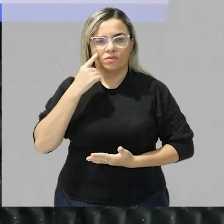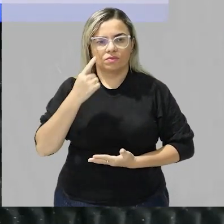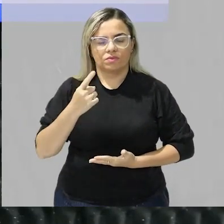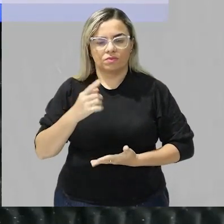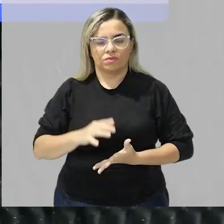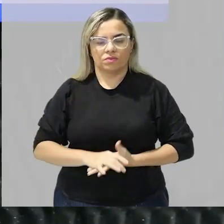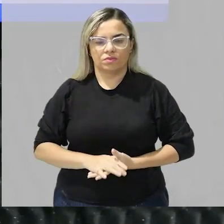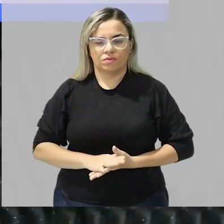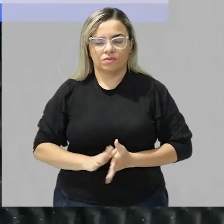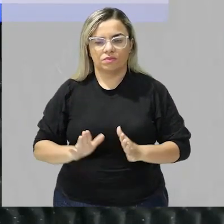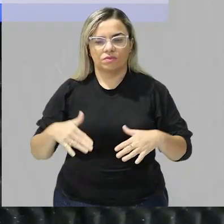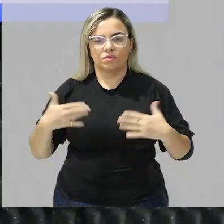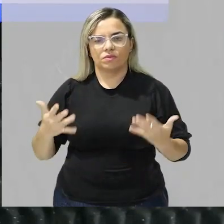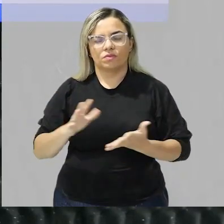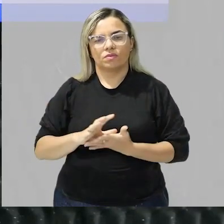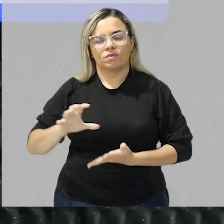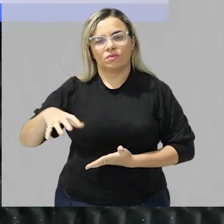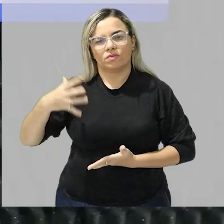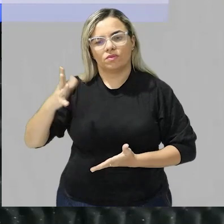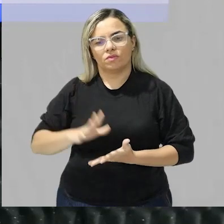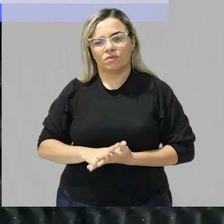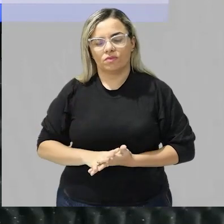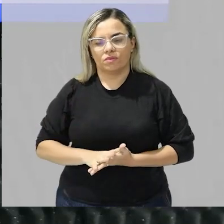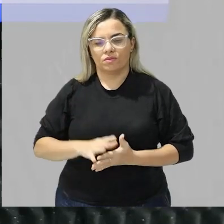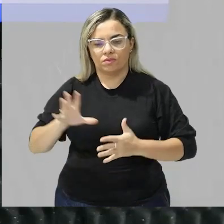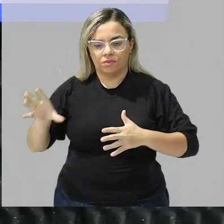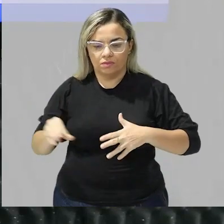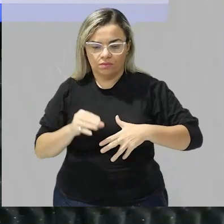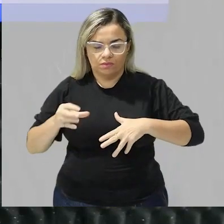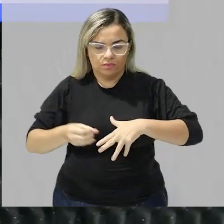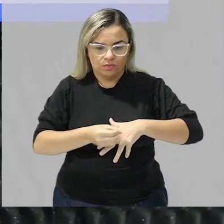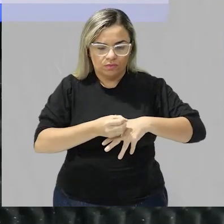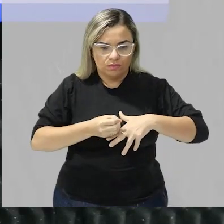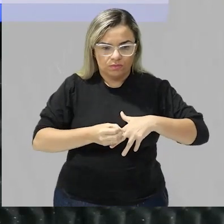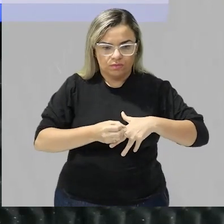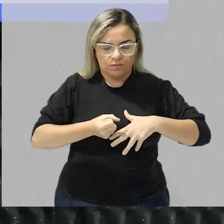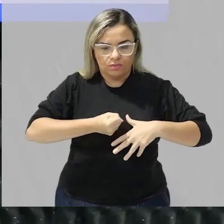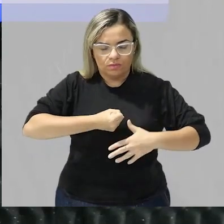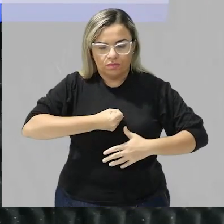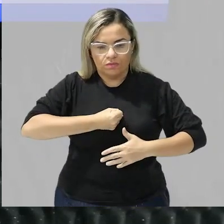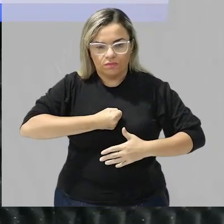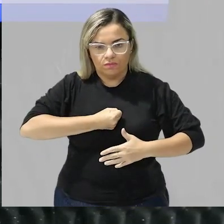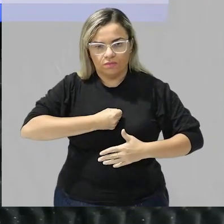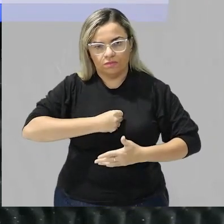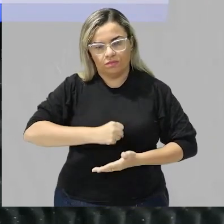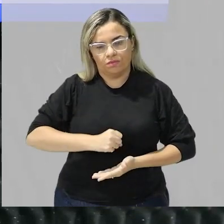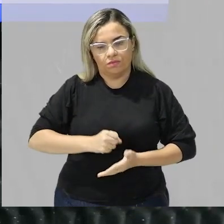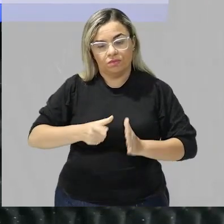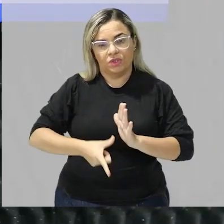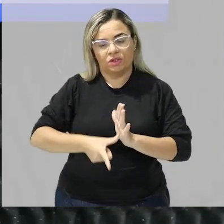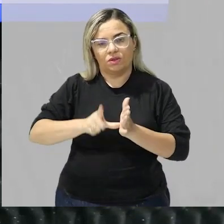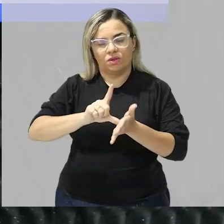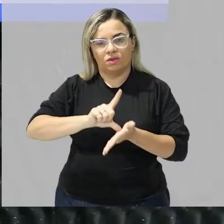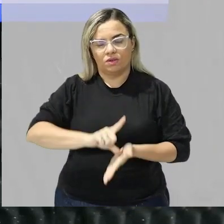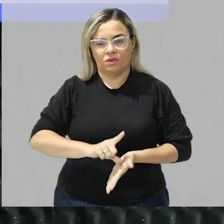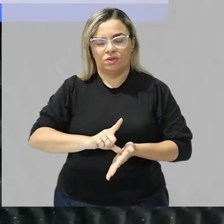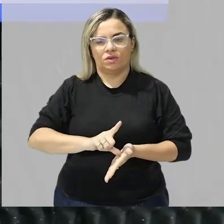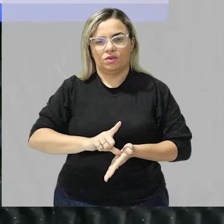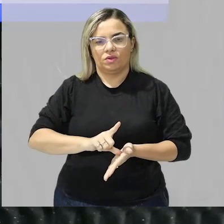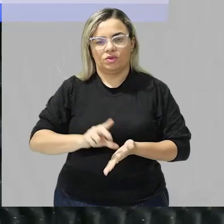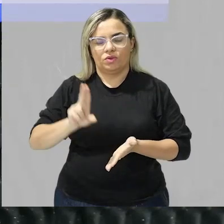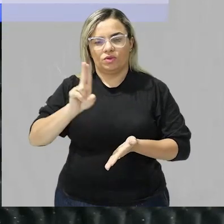o que que acontece com a concentração da gordura nas fezes antes antes da